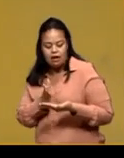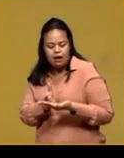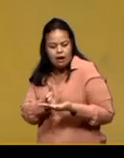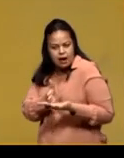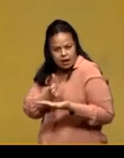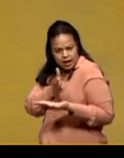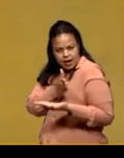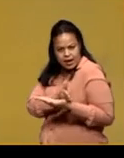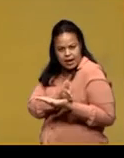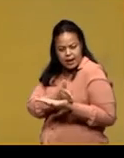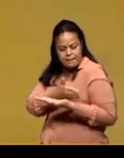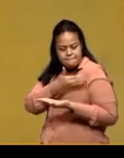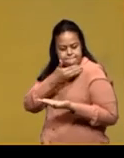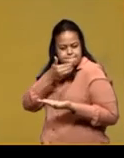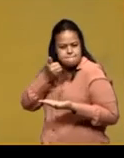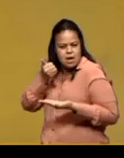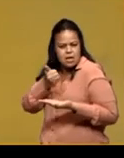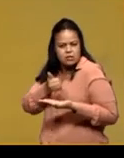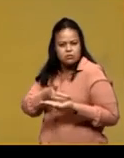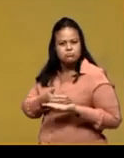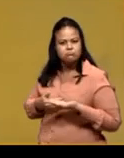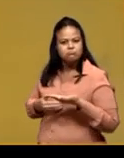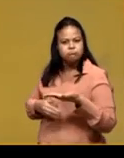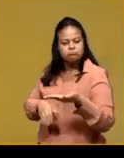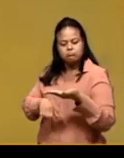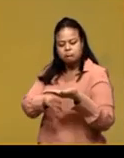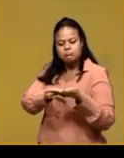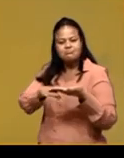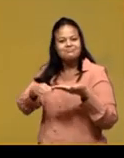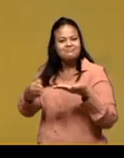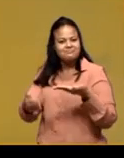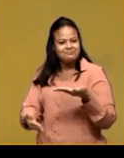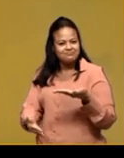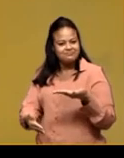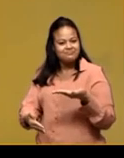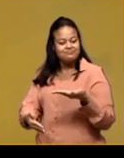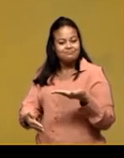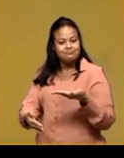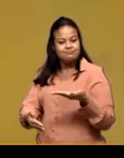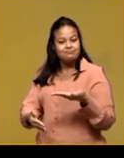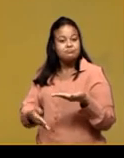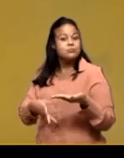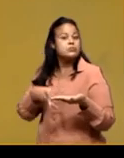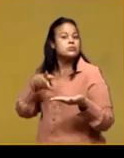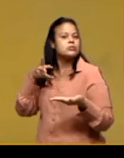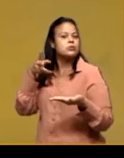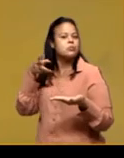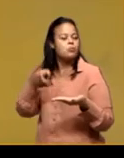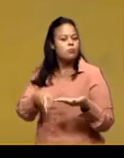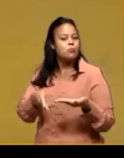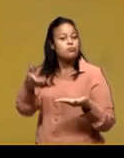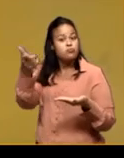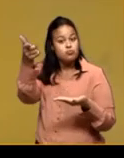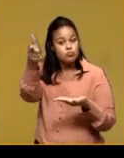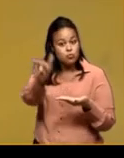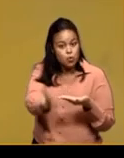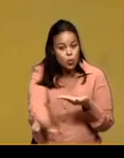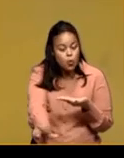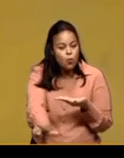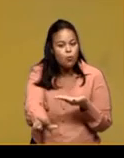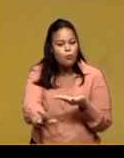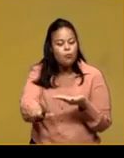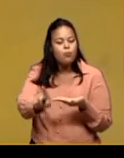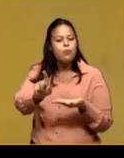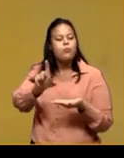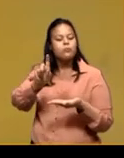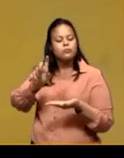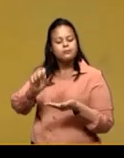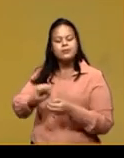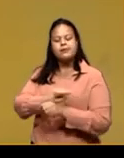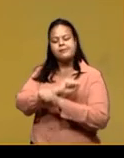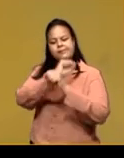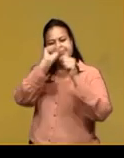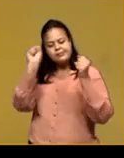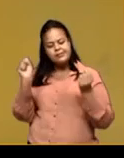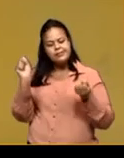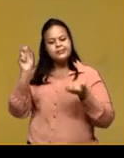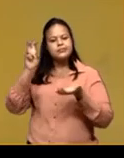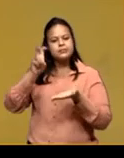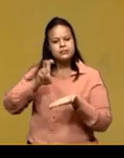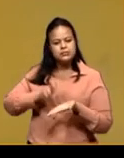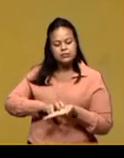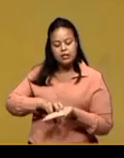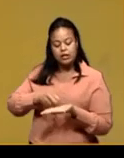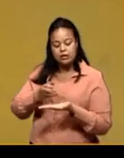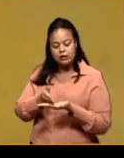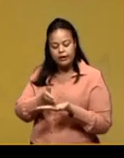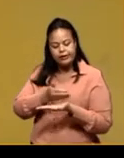sobre o balcão da cozinha. Mesma coisa fiz na segunda manhã com o segundo. O